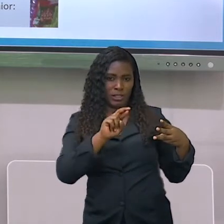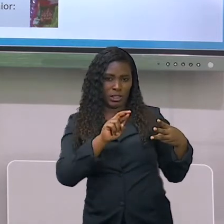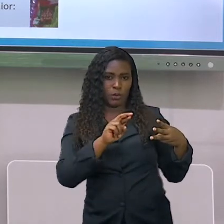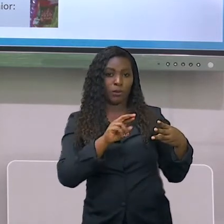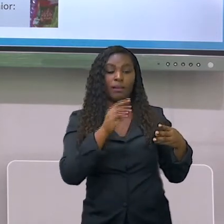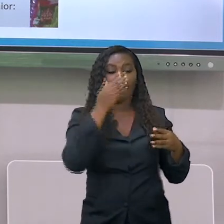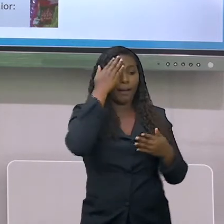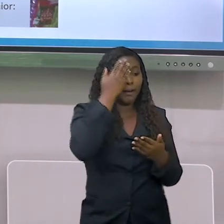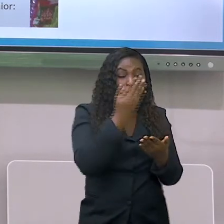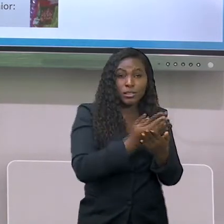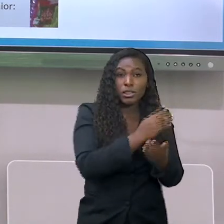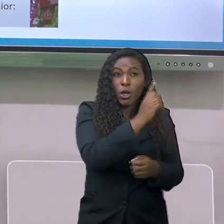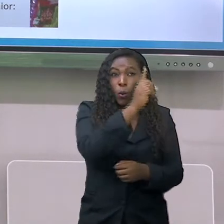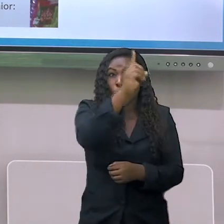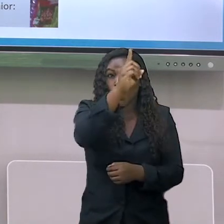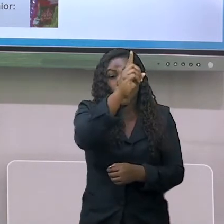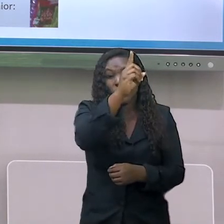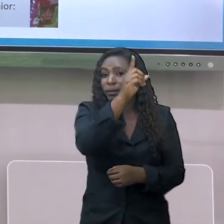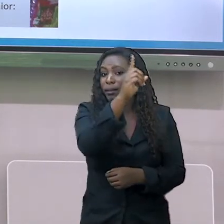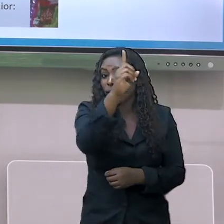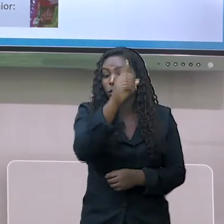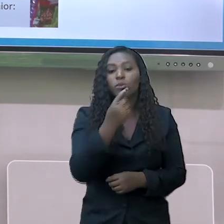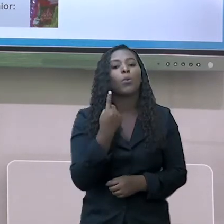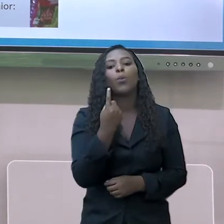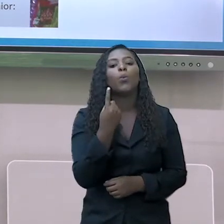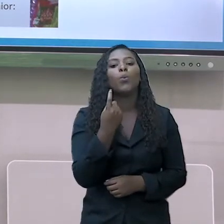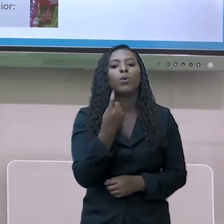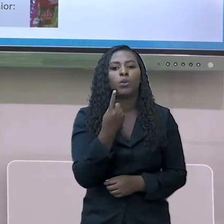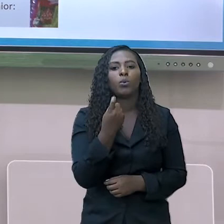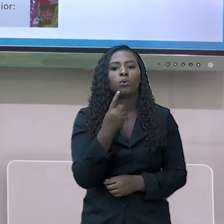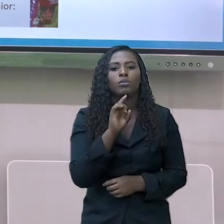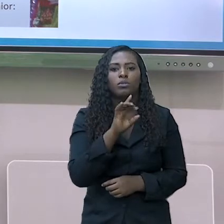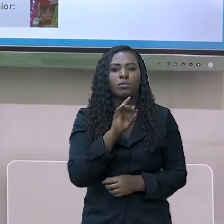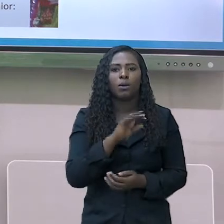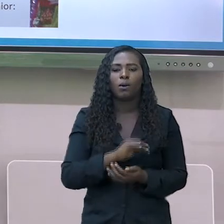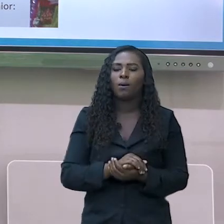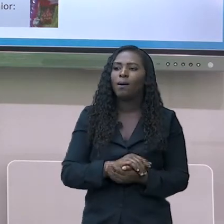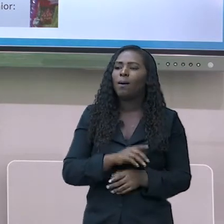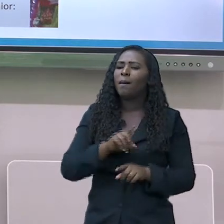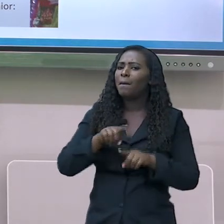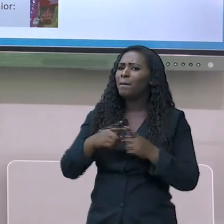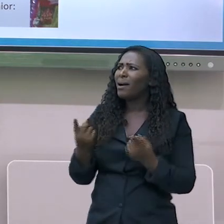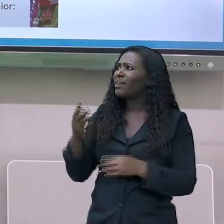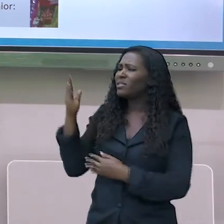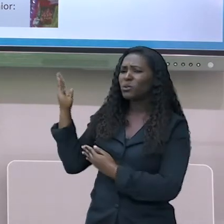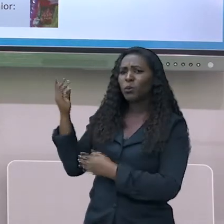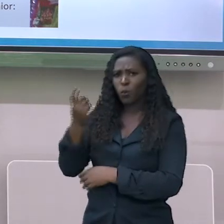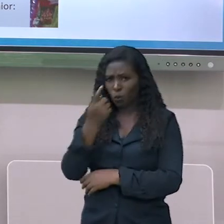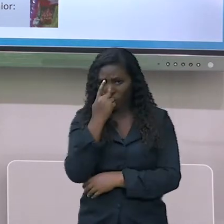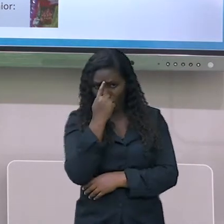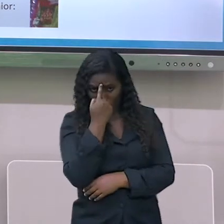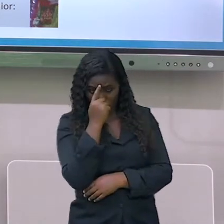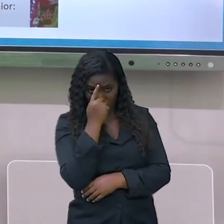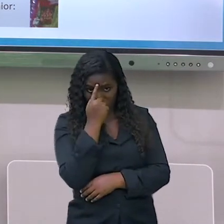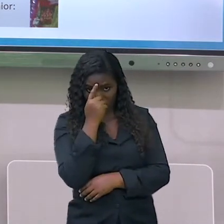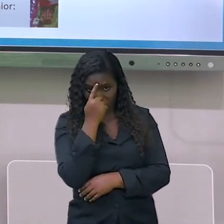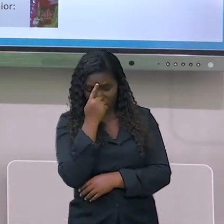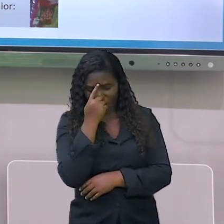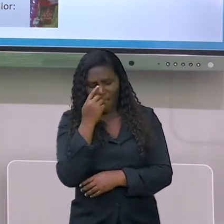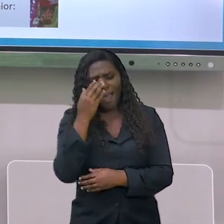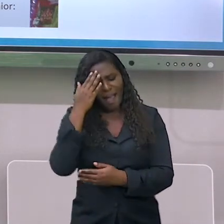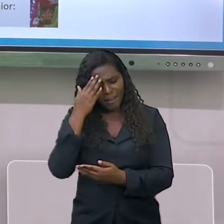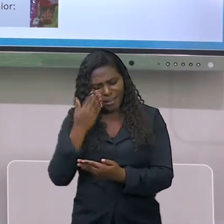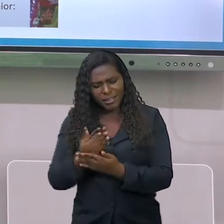acreditam em uma única força, uma única força divina, né? Mas